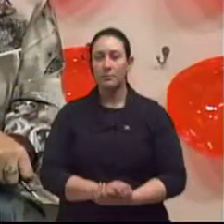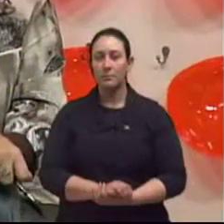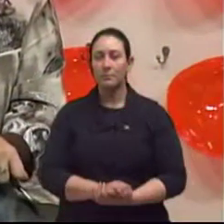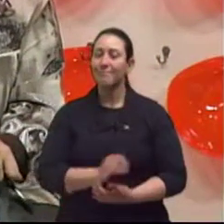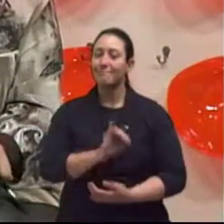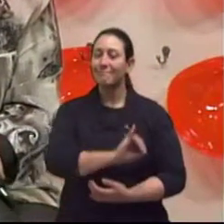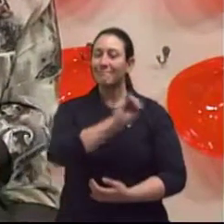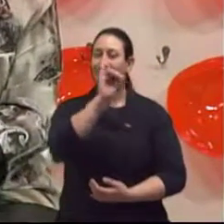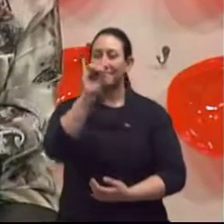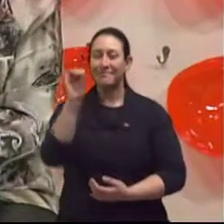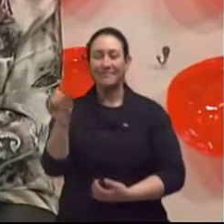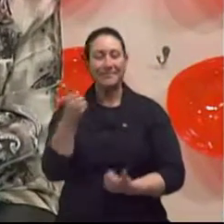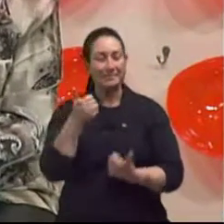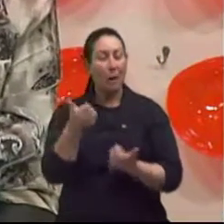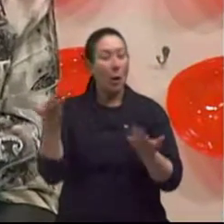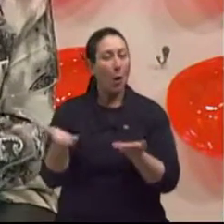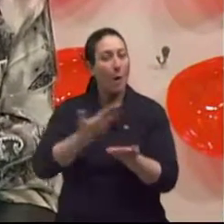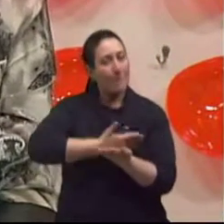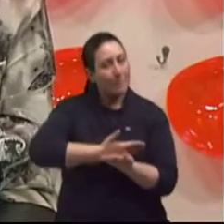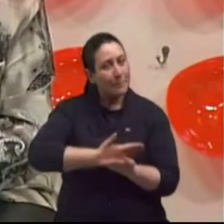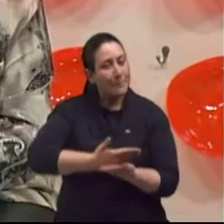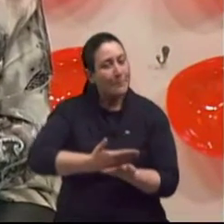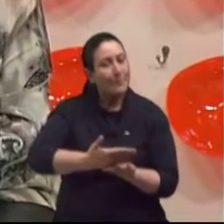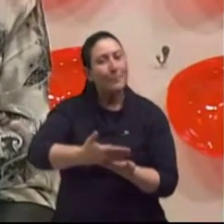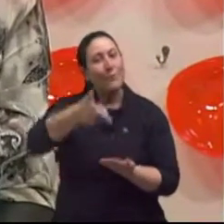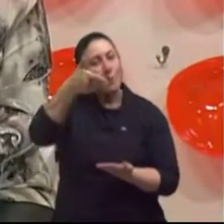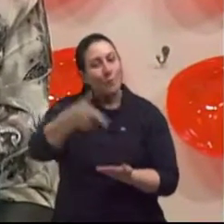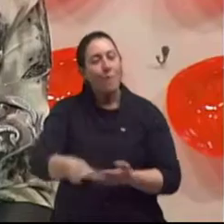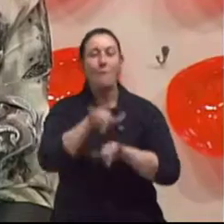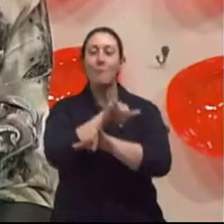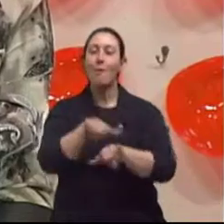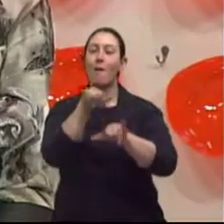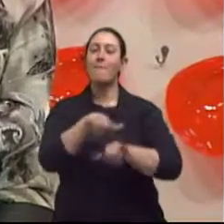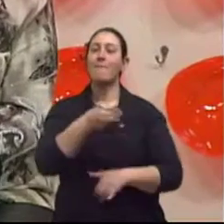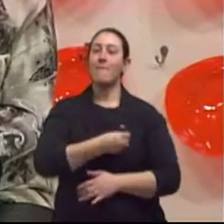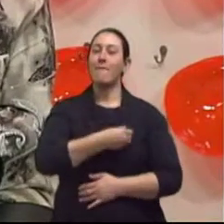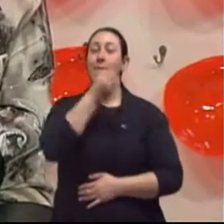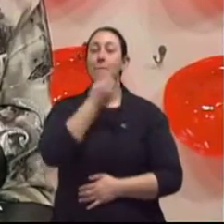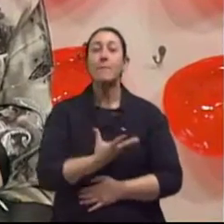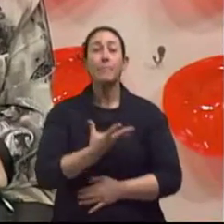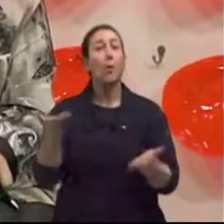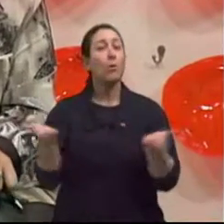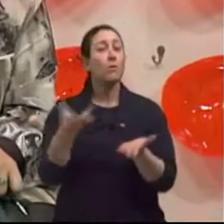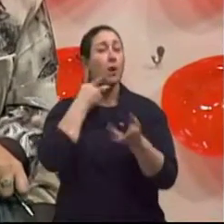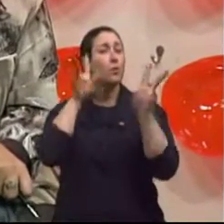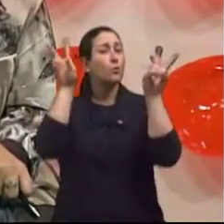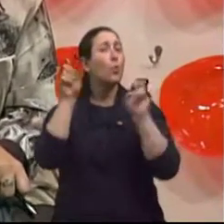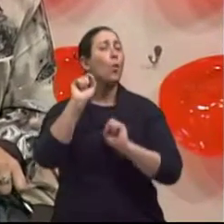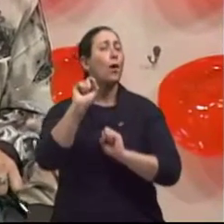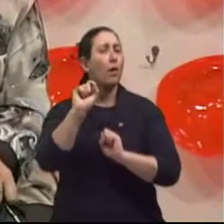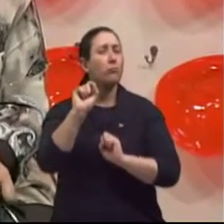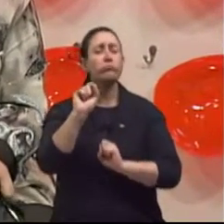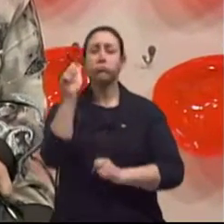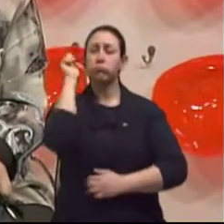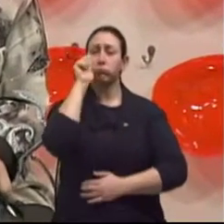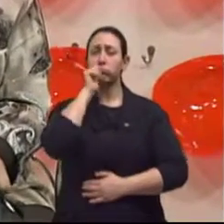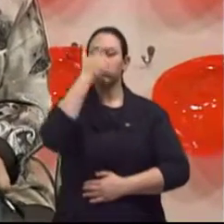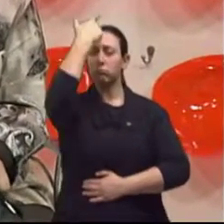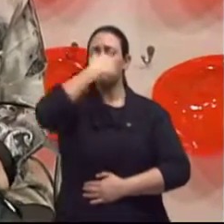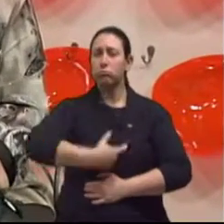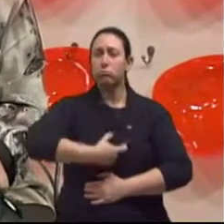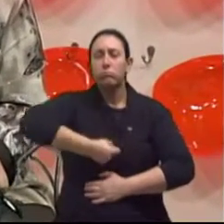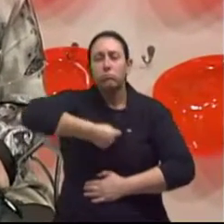Olá, estamos começando mais um nosso Viva Bem e hoje nós vamos falar sobre envelhecimento feminino.